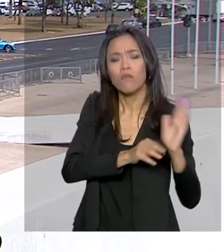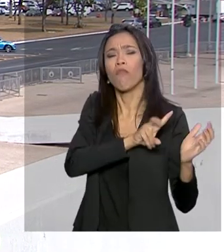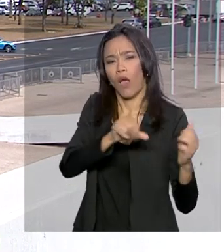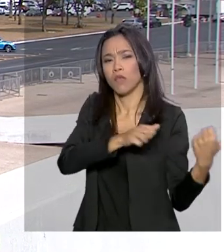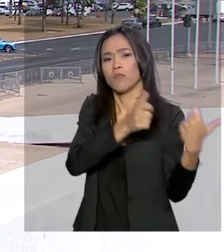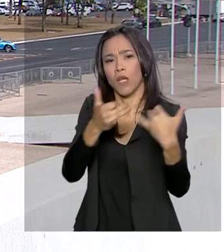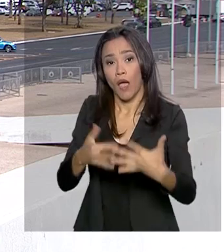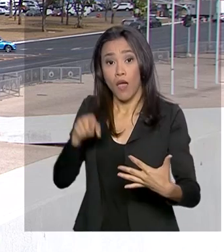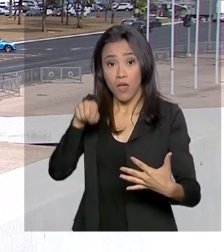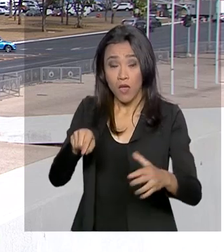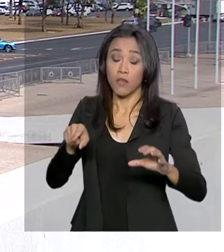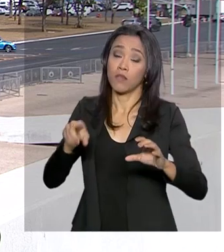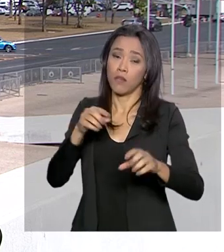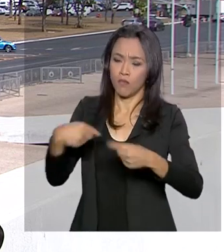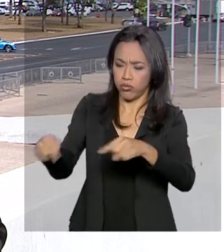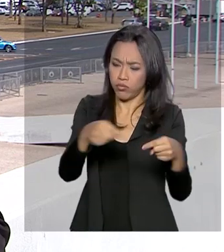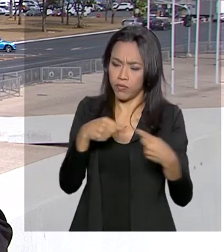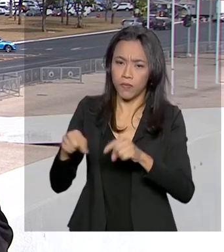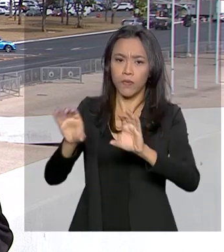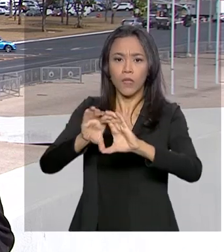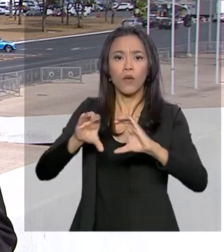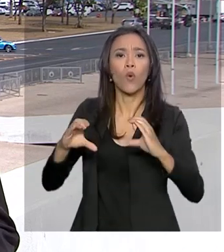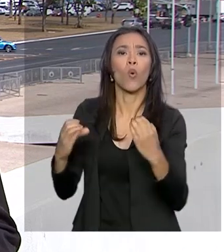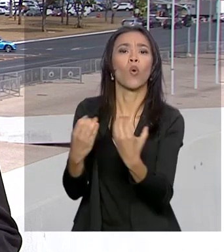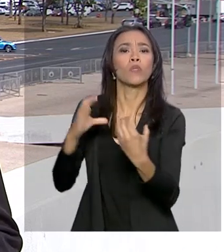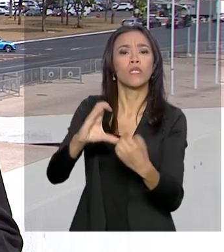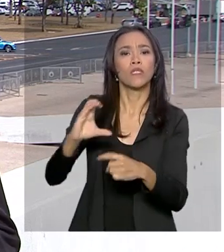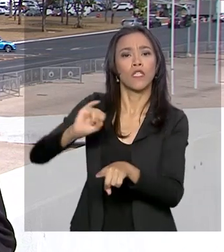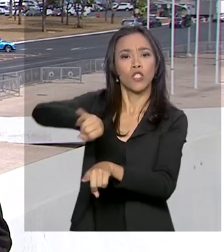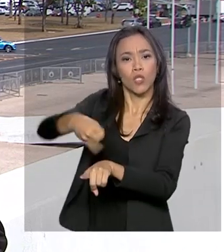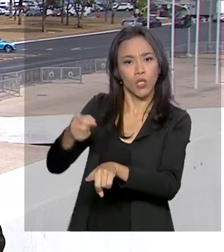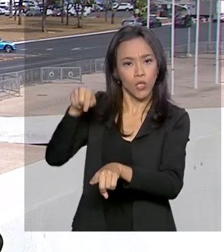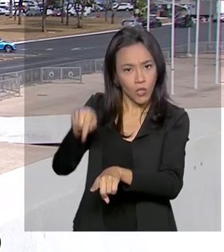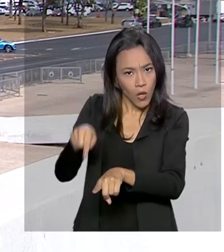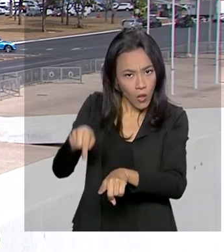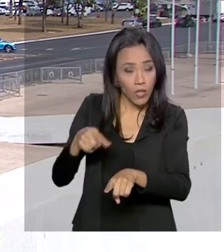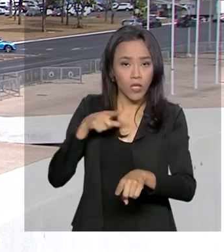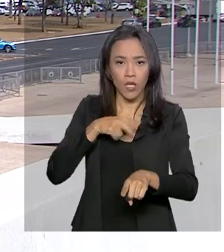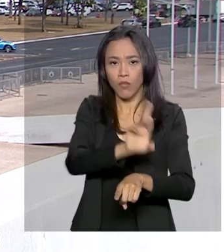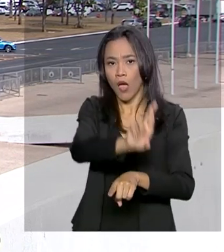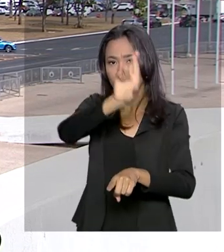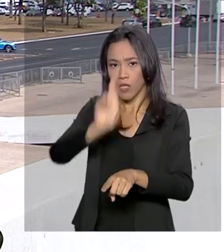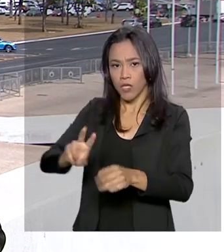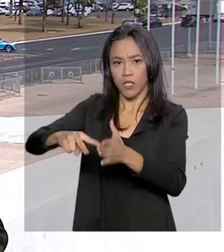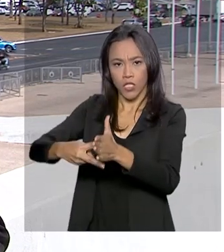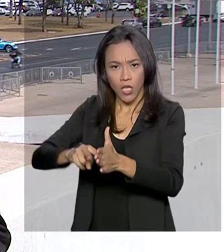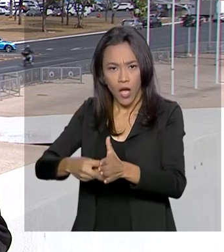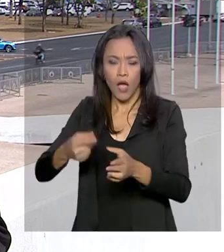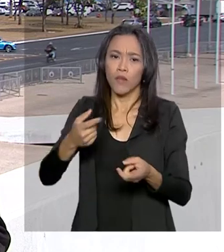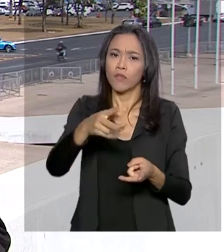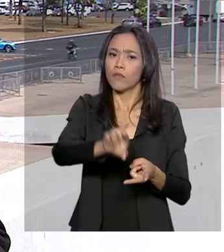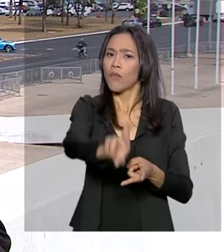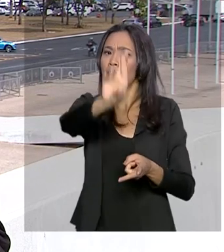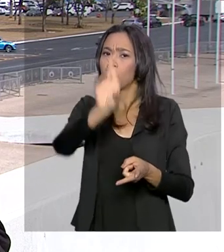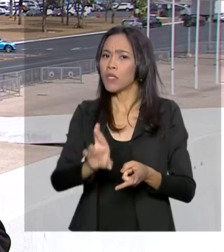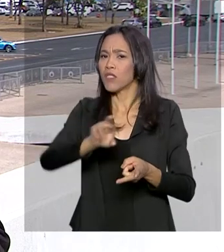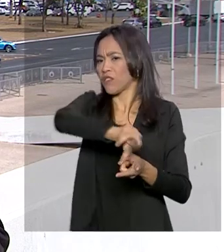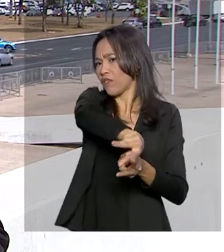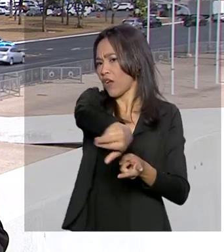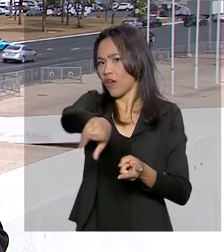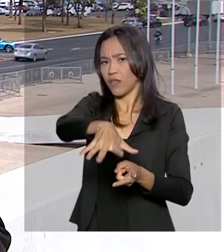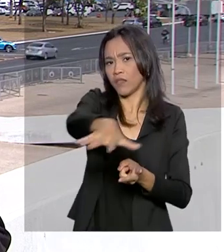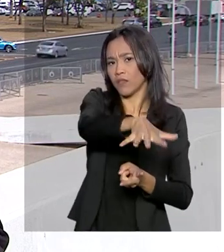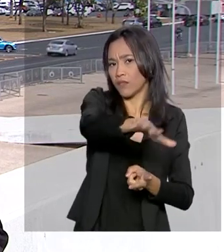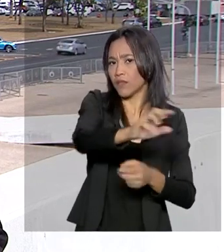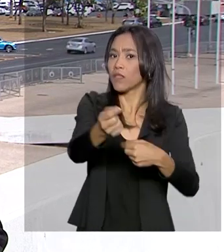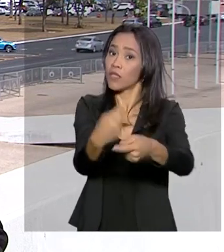Comissão de Constituição e Justiça, com a presença de representantes de centrais sindicais e de vários setores da economia.